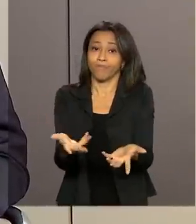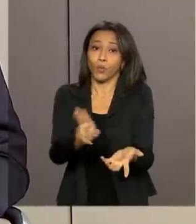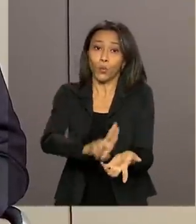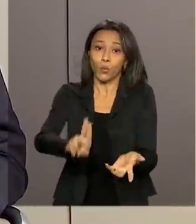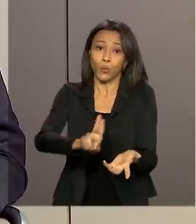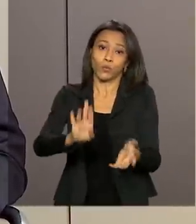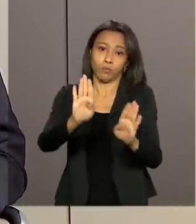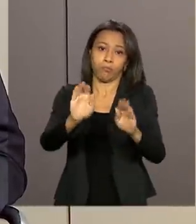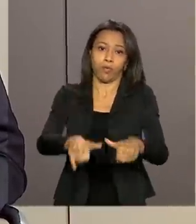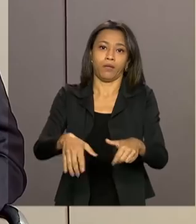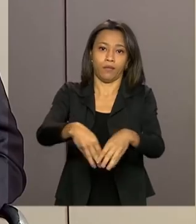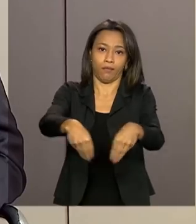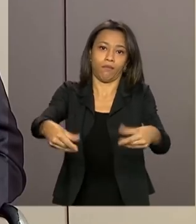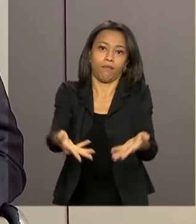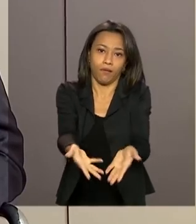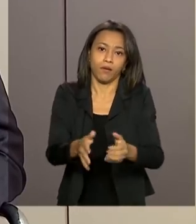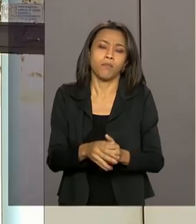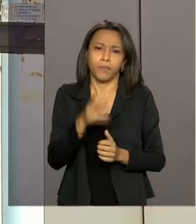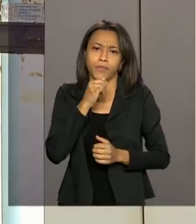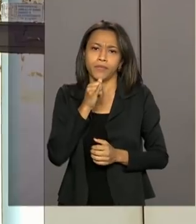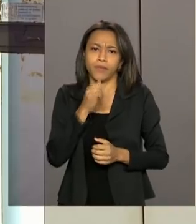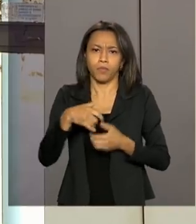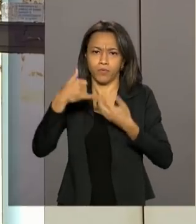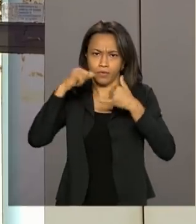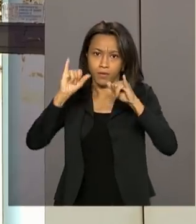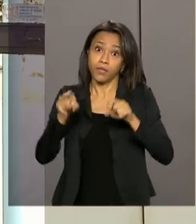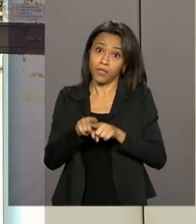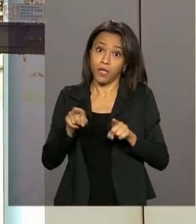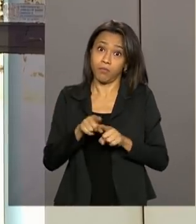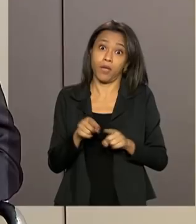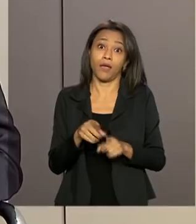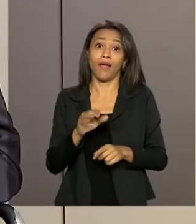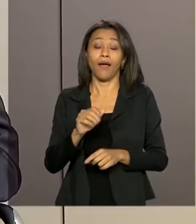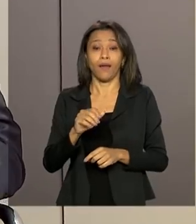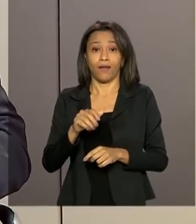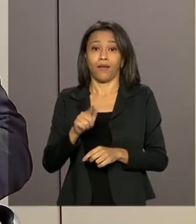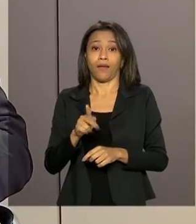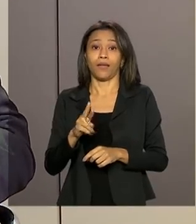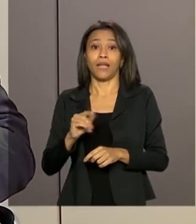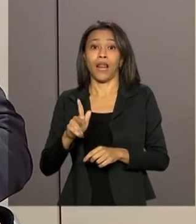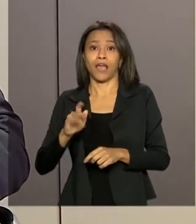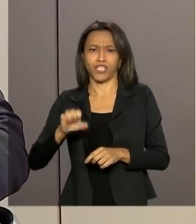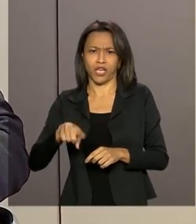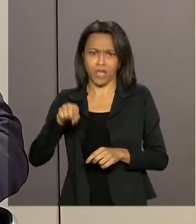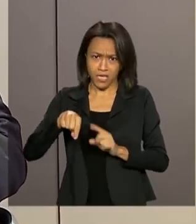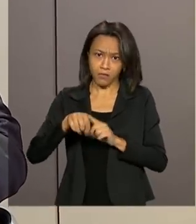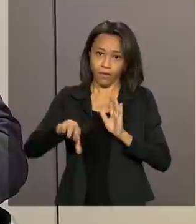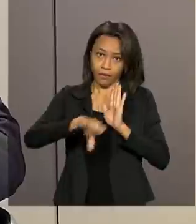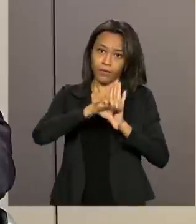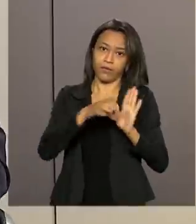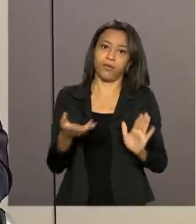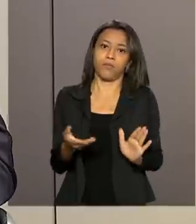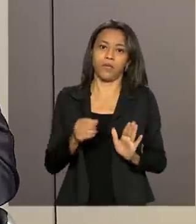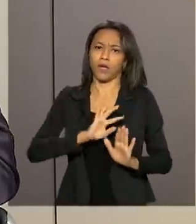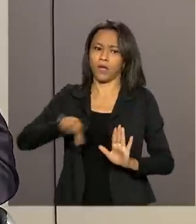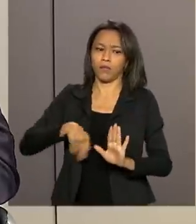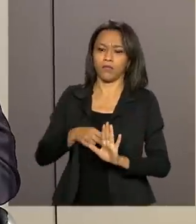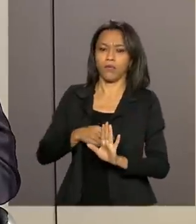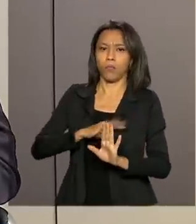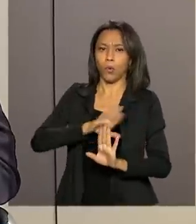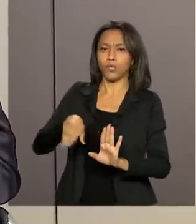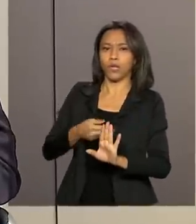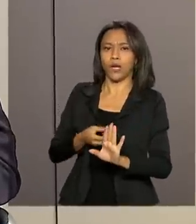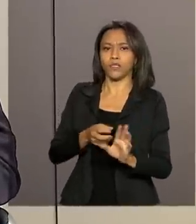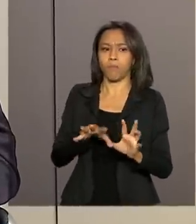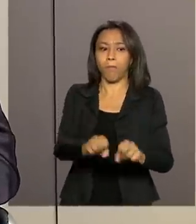Porque vamos falar em termos de pecuária, por exemplo. E a grilagem de terra também. É, a grilagem aí é o crime. É o crime. A grilagem é o crime.